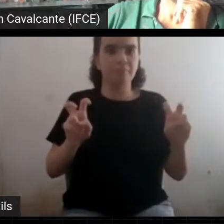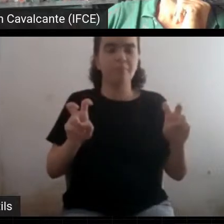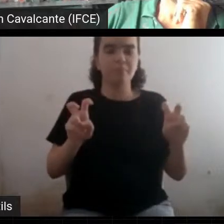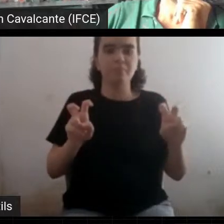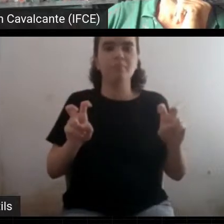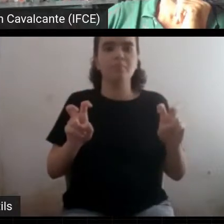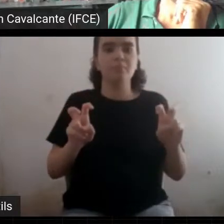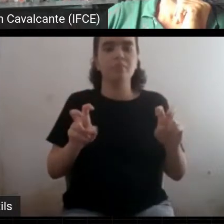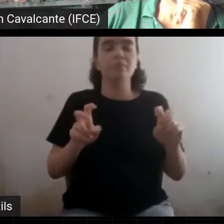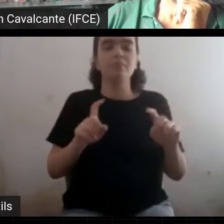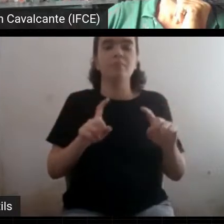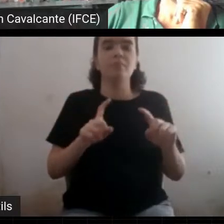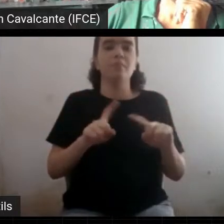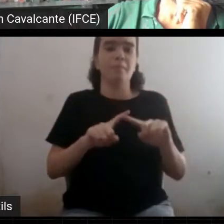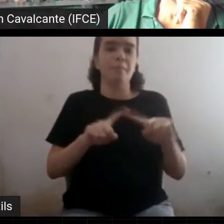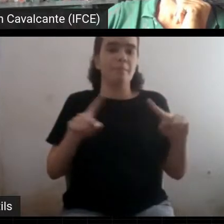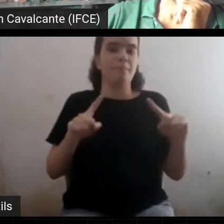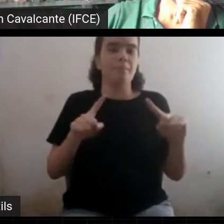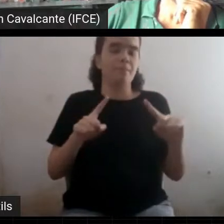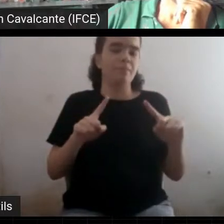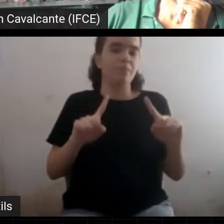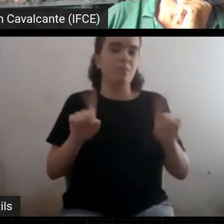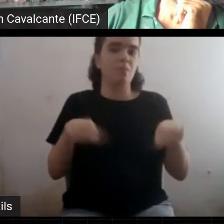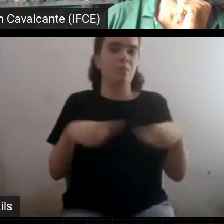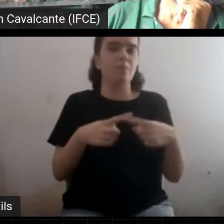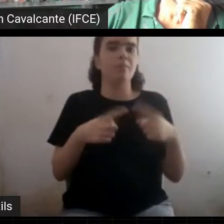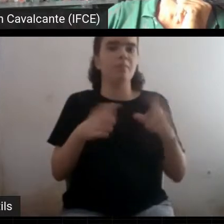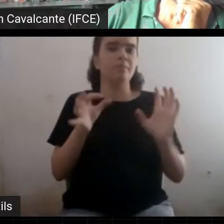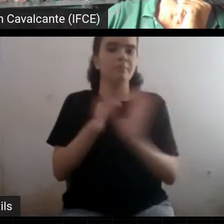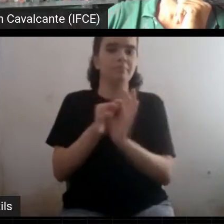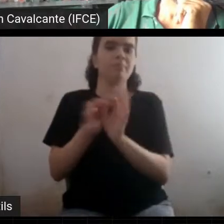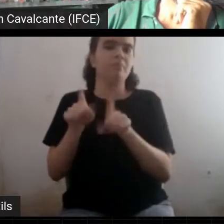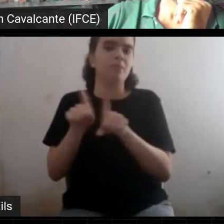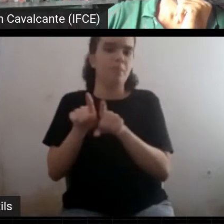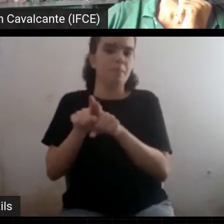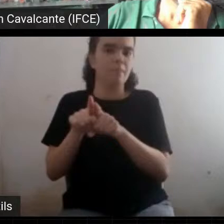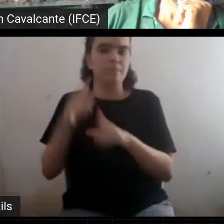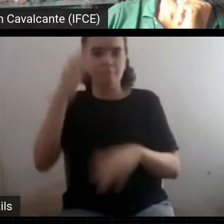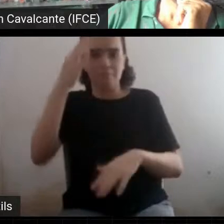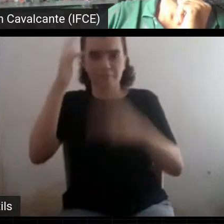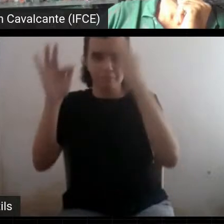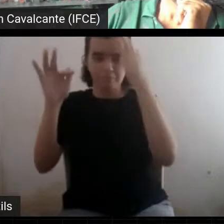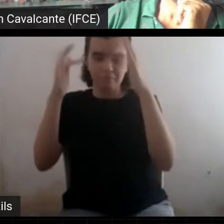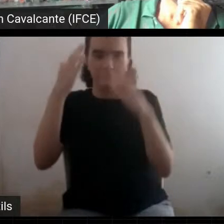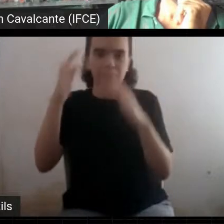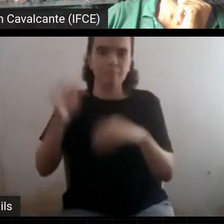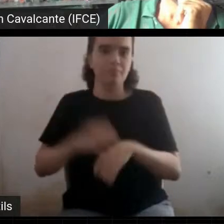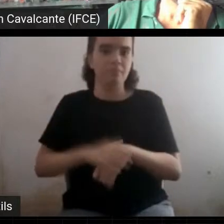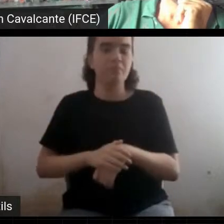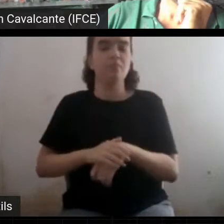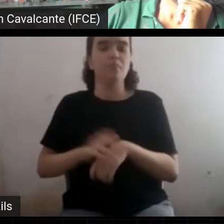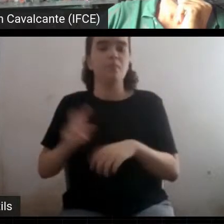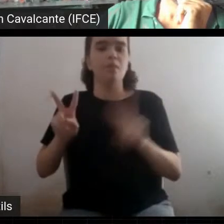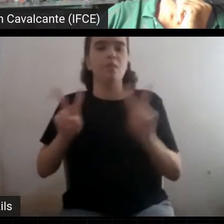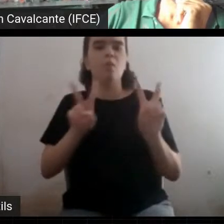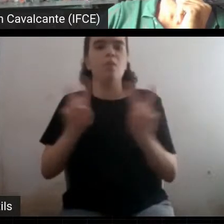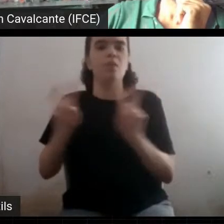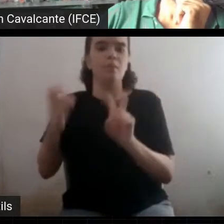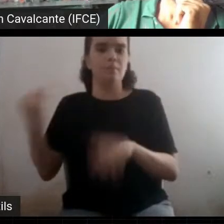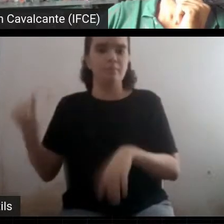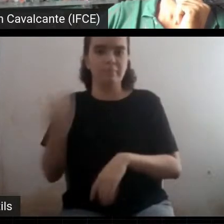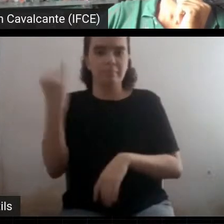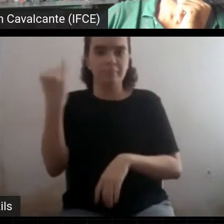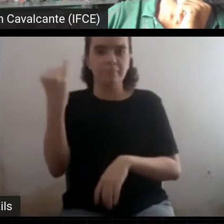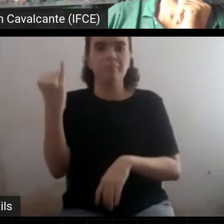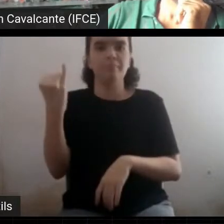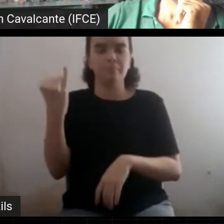filosofia. Não estou dizendo que elas não são importantes, elas são importantes, elas são válidas, elas só não estão no escopo